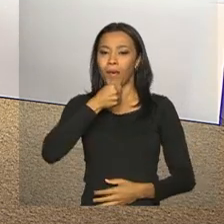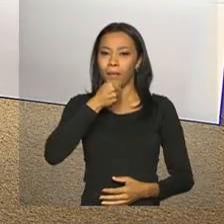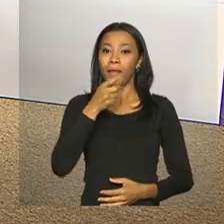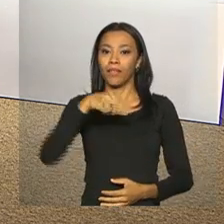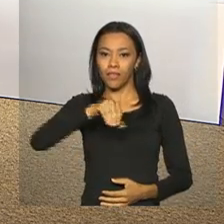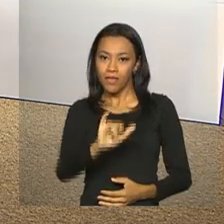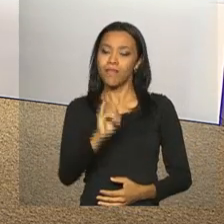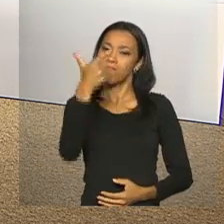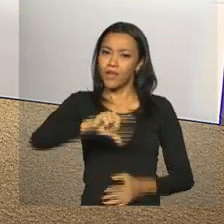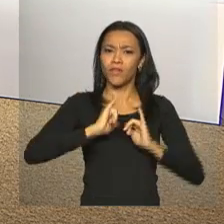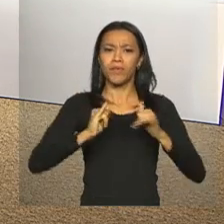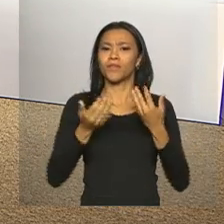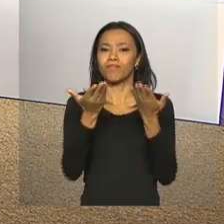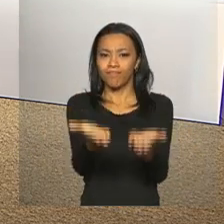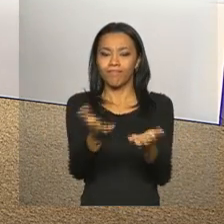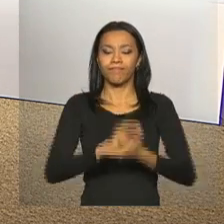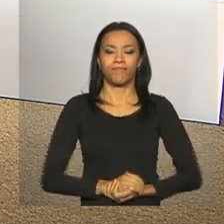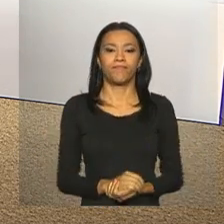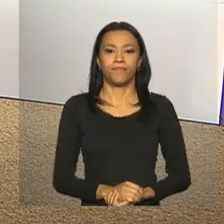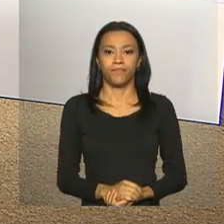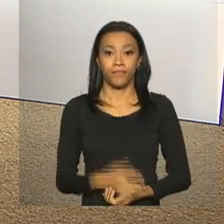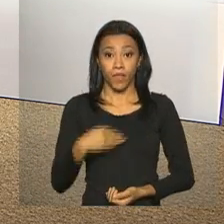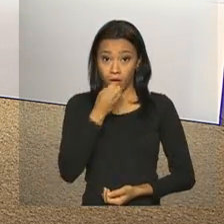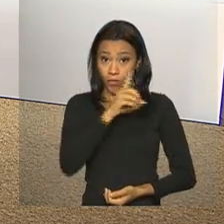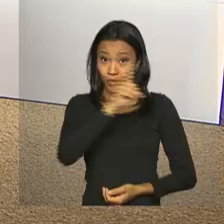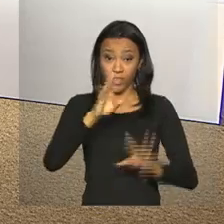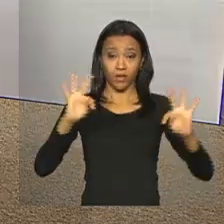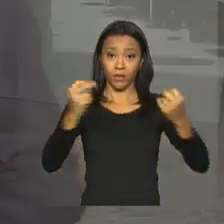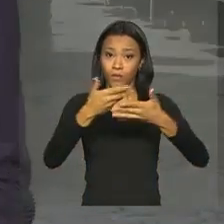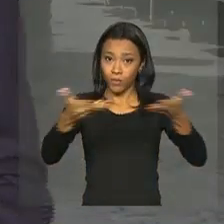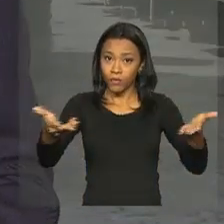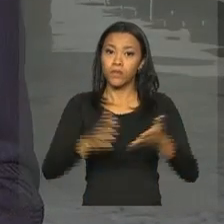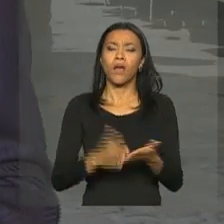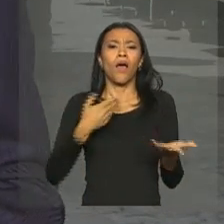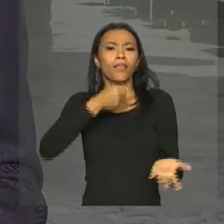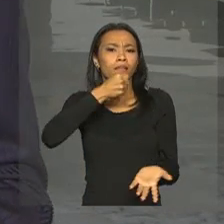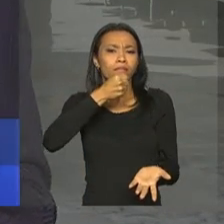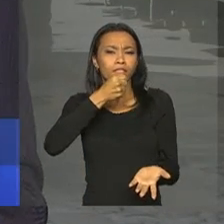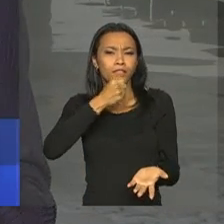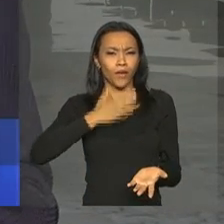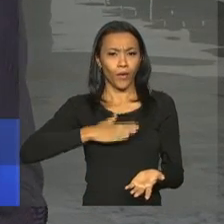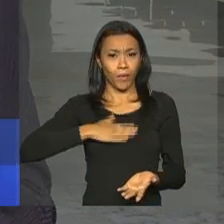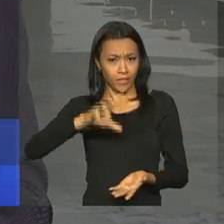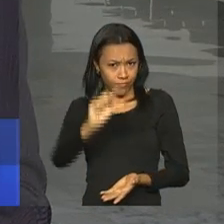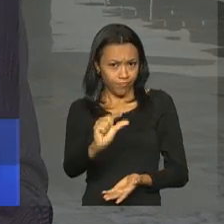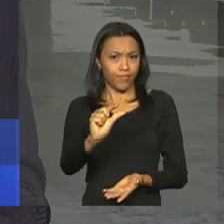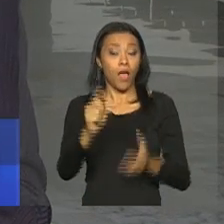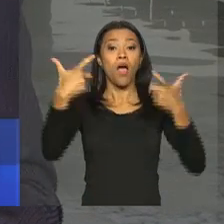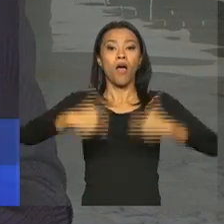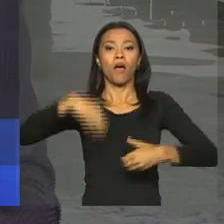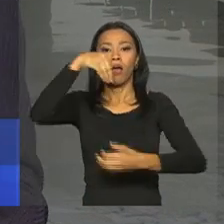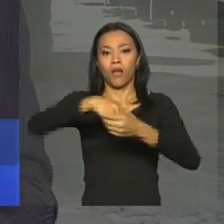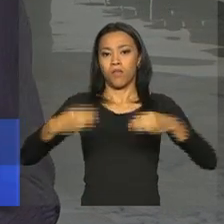vivo tem mais informações. Ney, com você. Bom dia, James. Bom dia a todos. A entrevista coletiva deve começar em instantes no